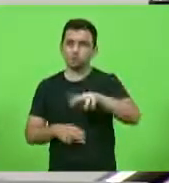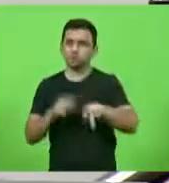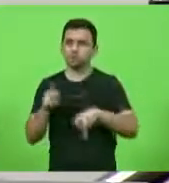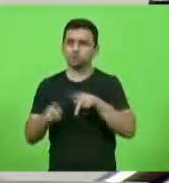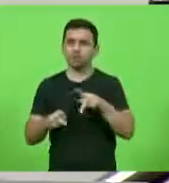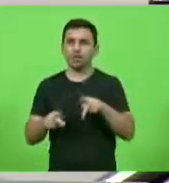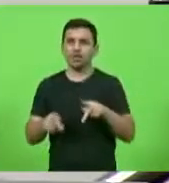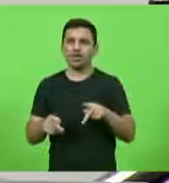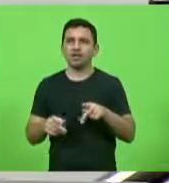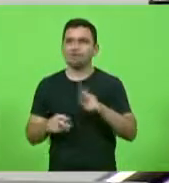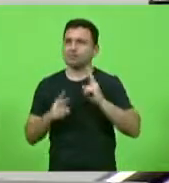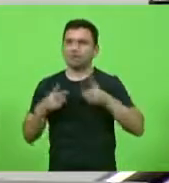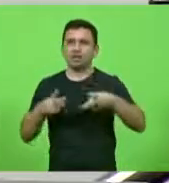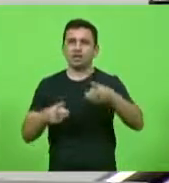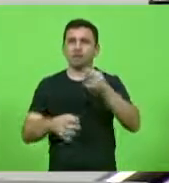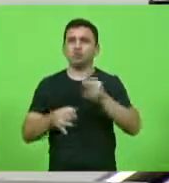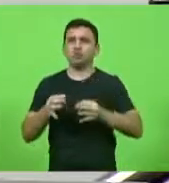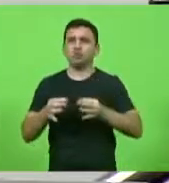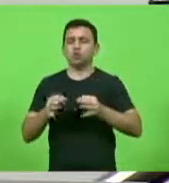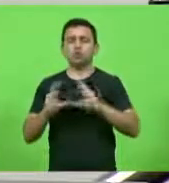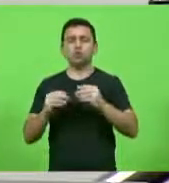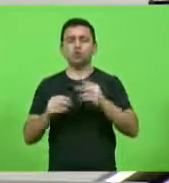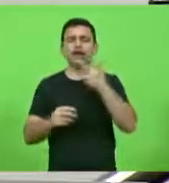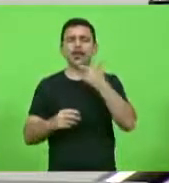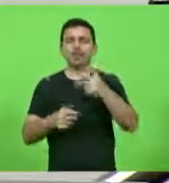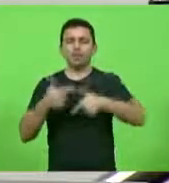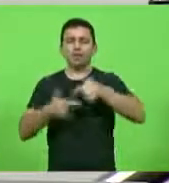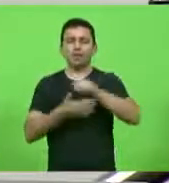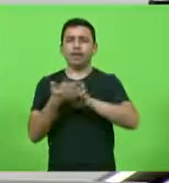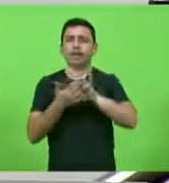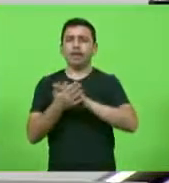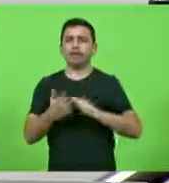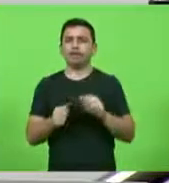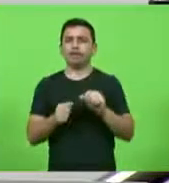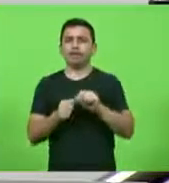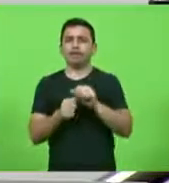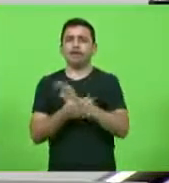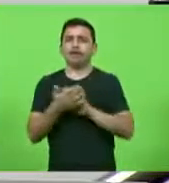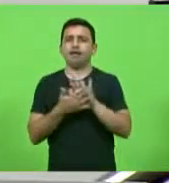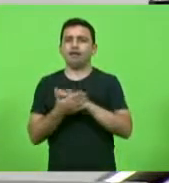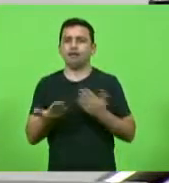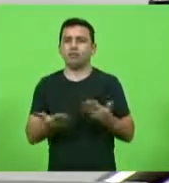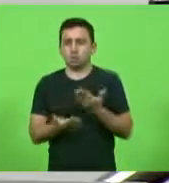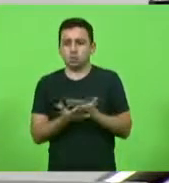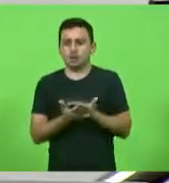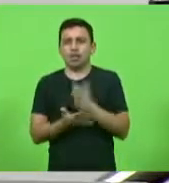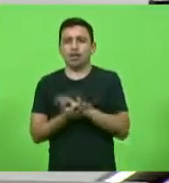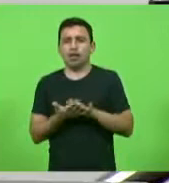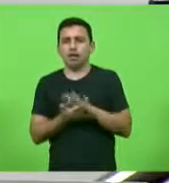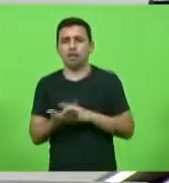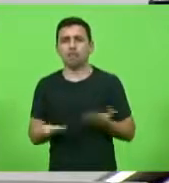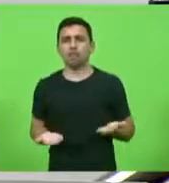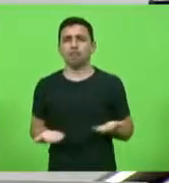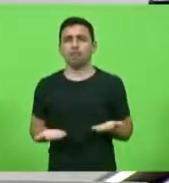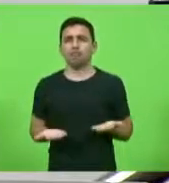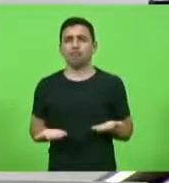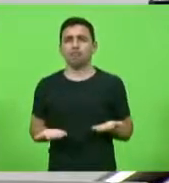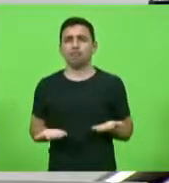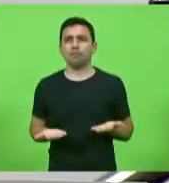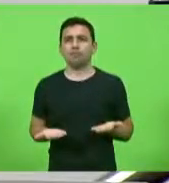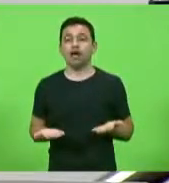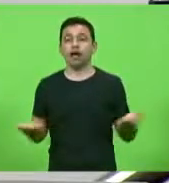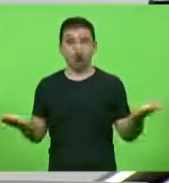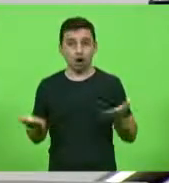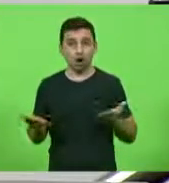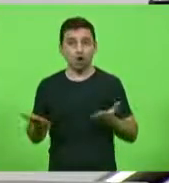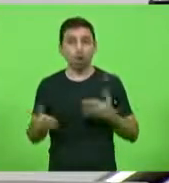julgadores como alguém que não trabalha que não tem serventia que não estuda e esse processo de impeachment é um bom